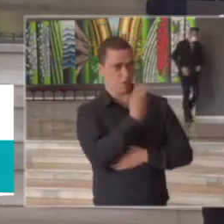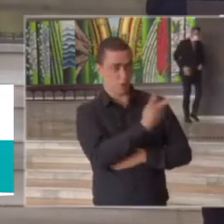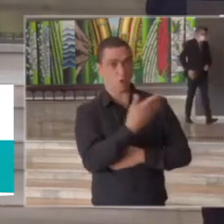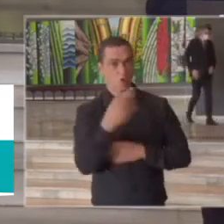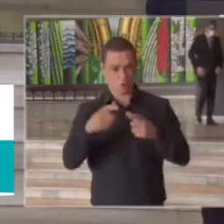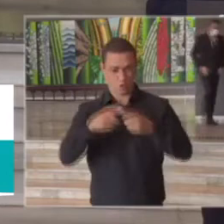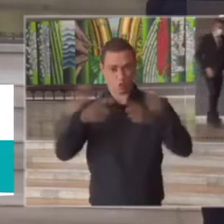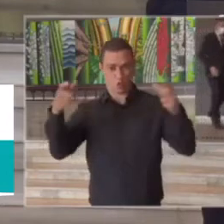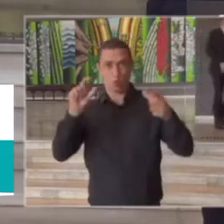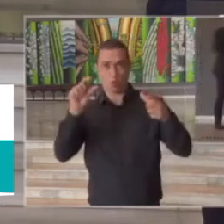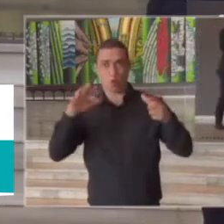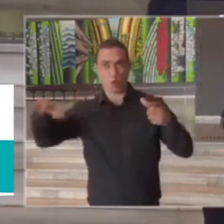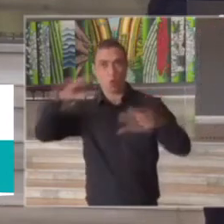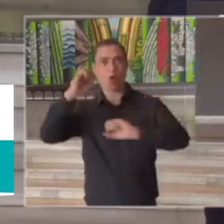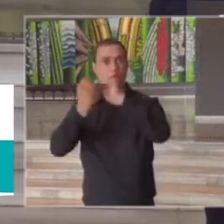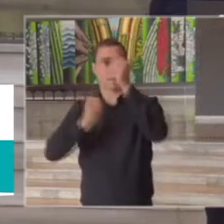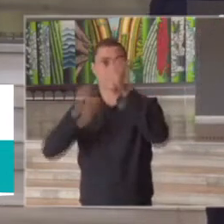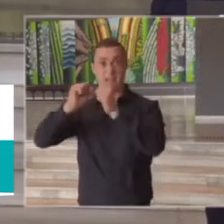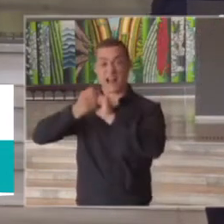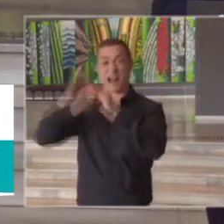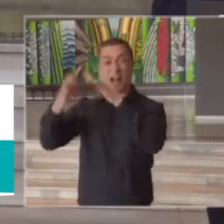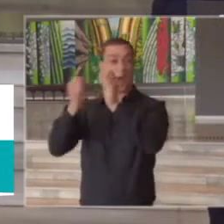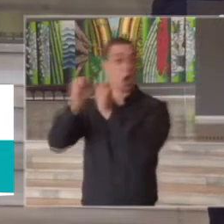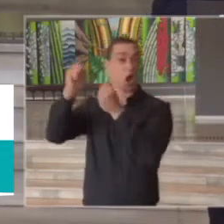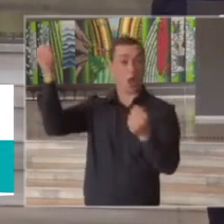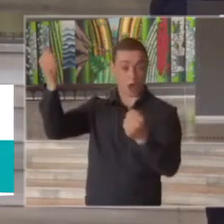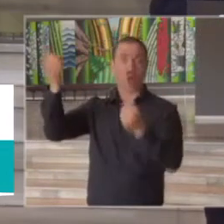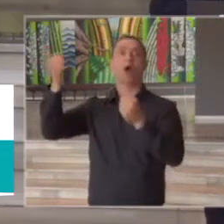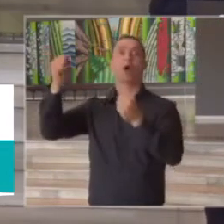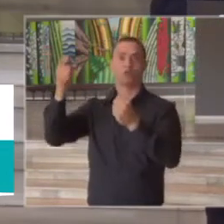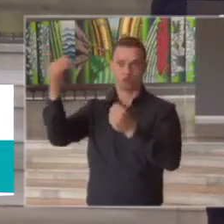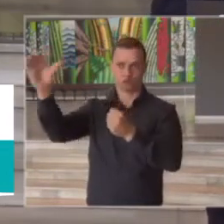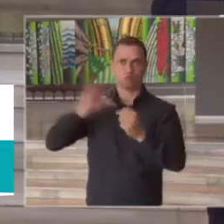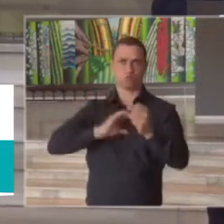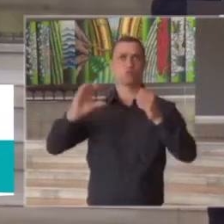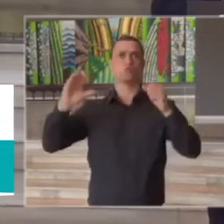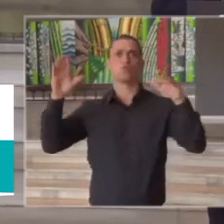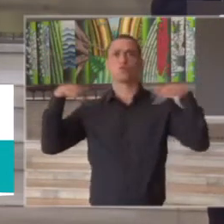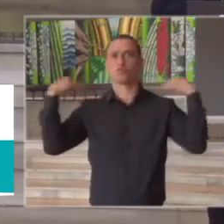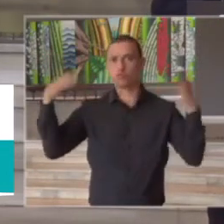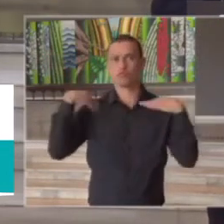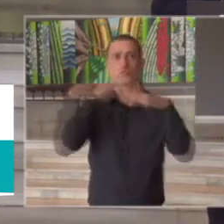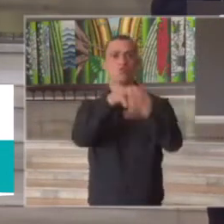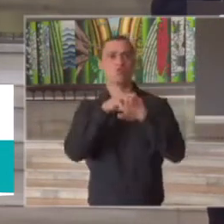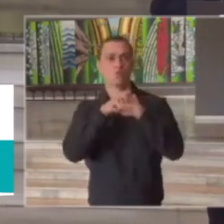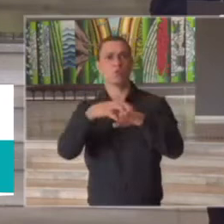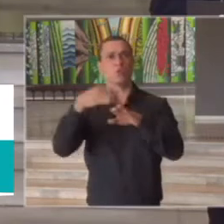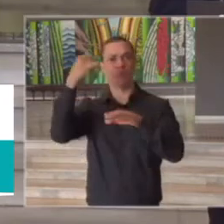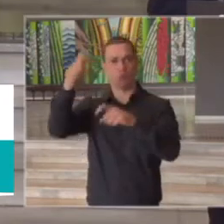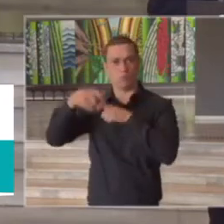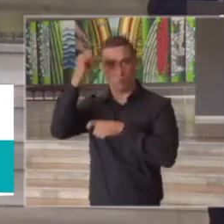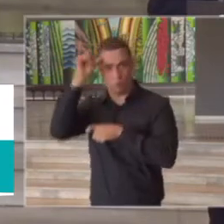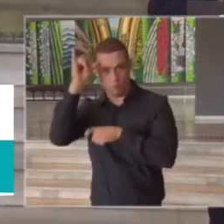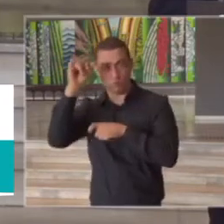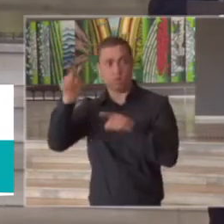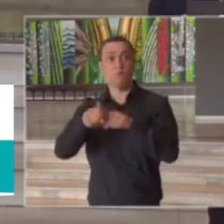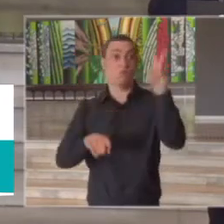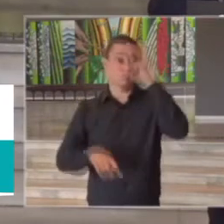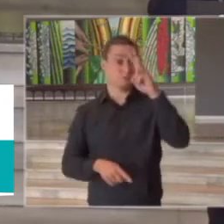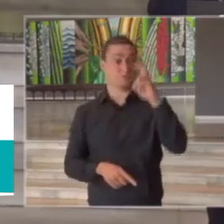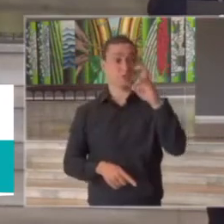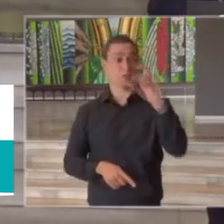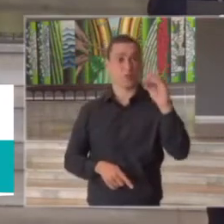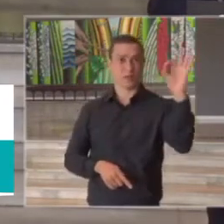crescimento vai vir das grandes empresas da infraestrutura do turismo da agricultura mas a gente tem que lembrar que 50